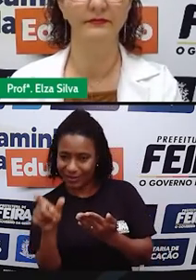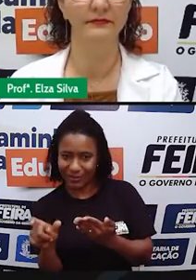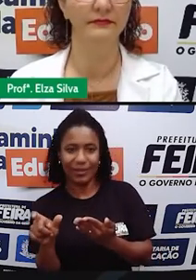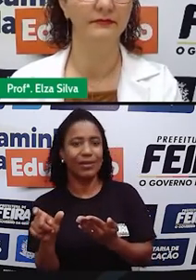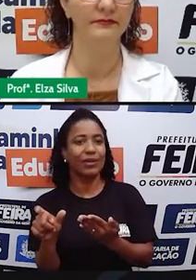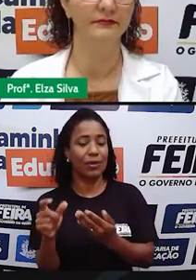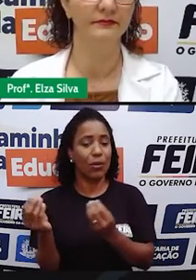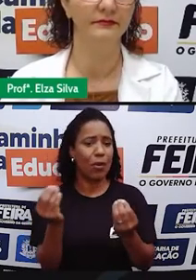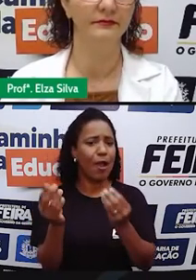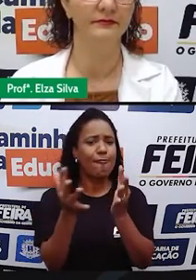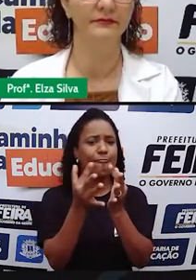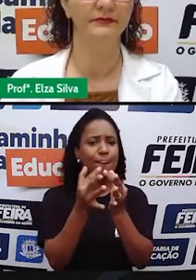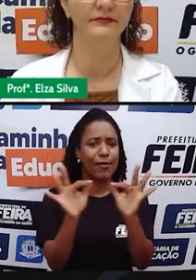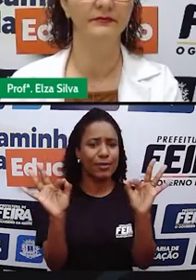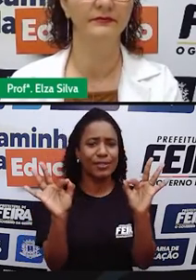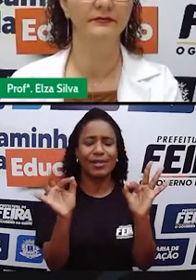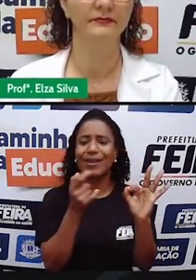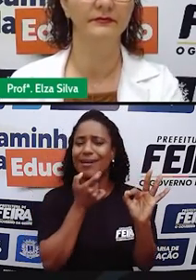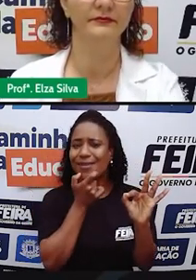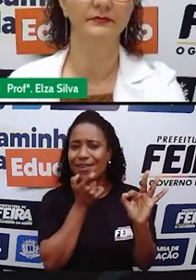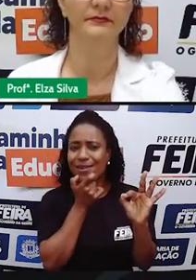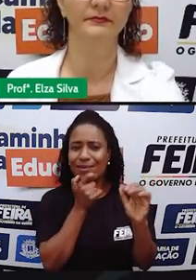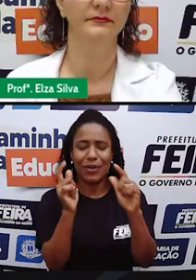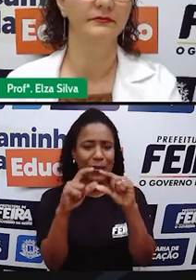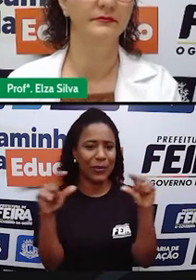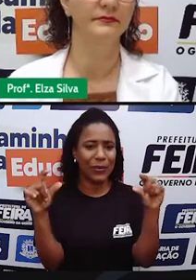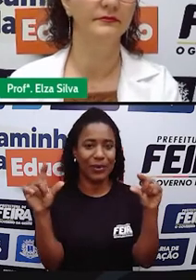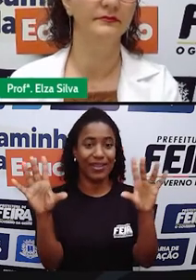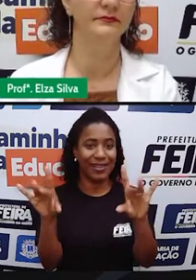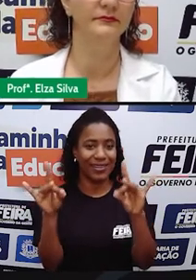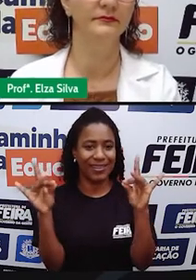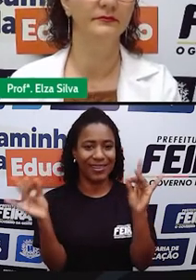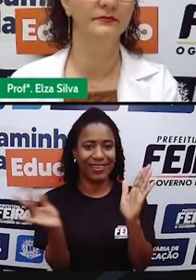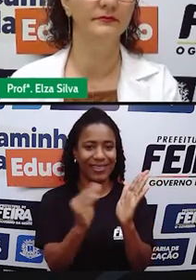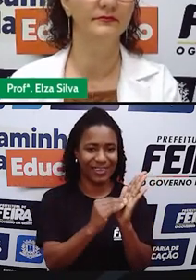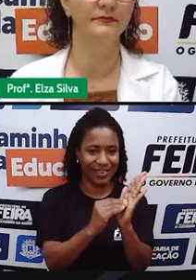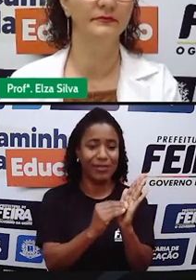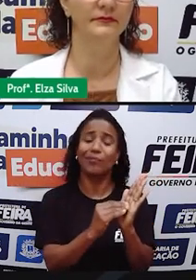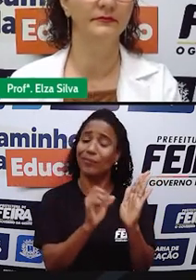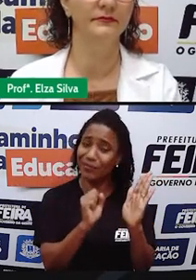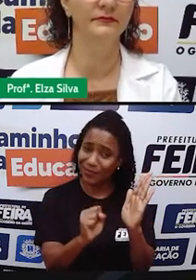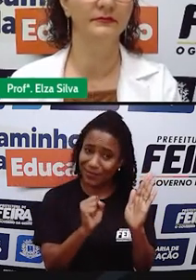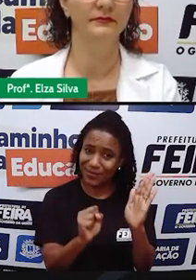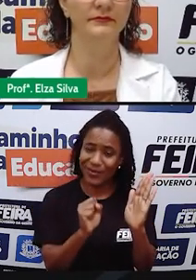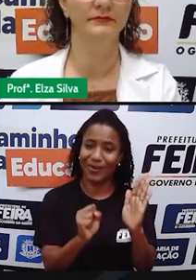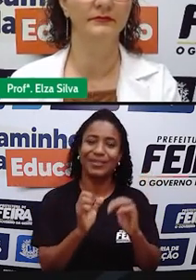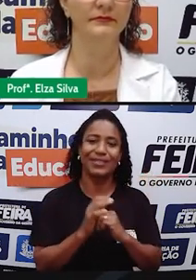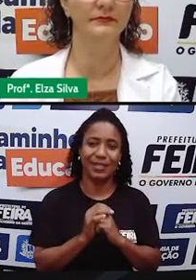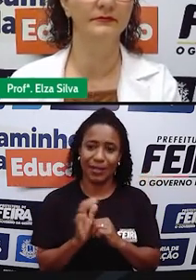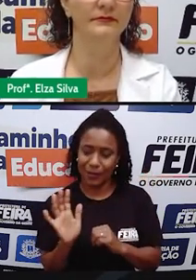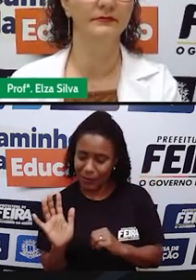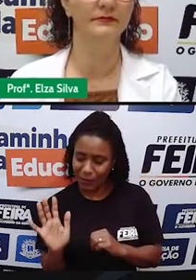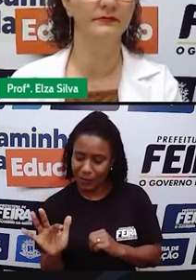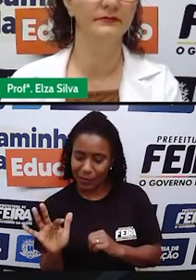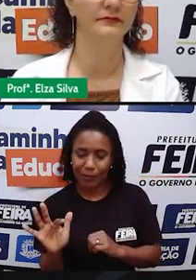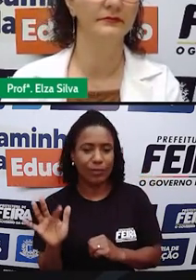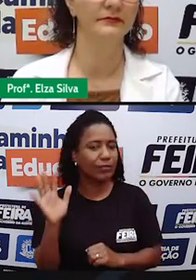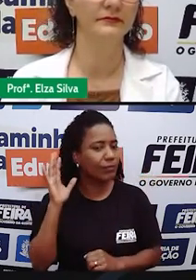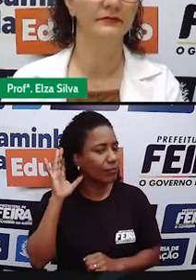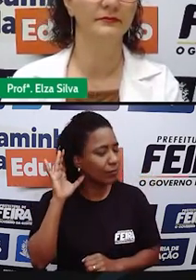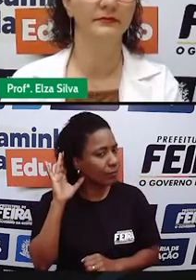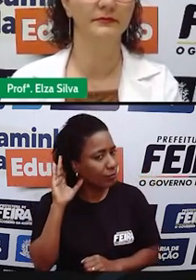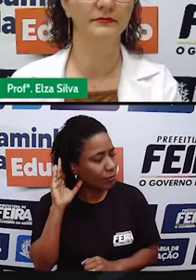como se fala em inglês. E vocês podem ouvir clicando no ícone de audição